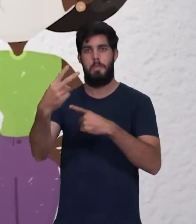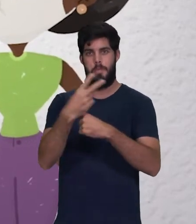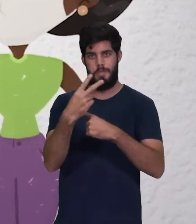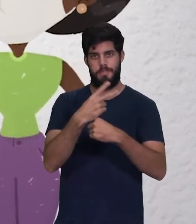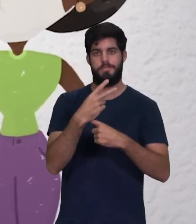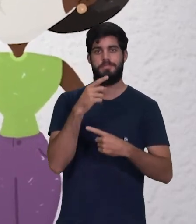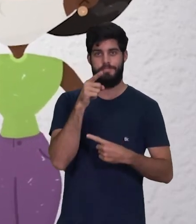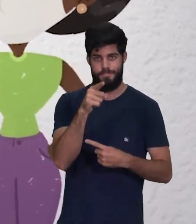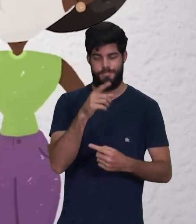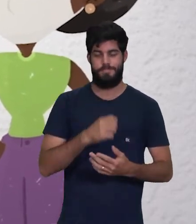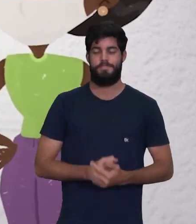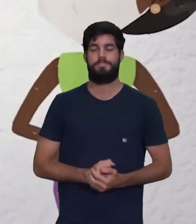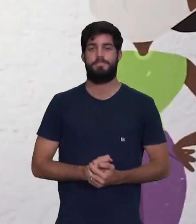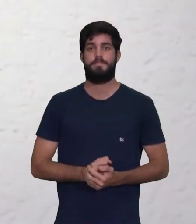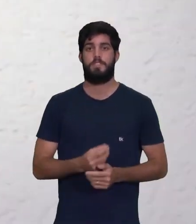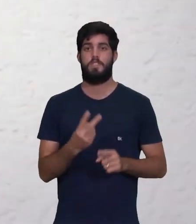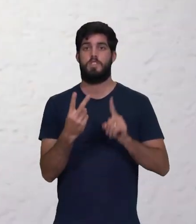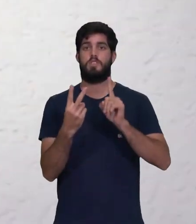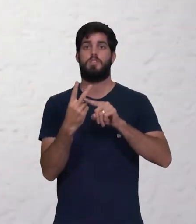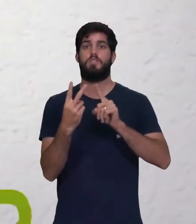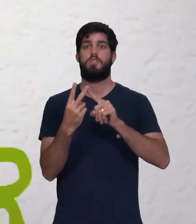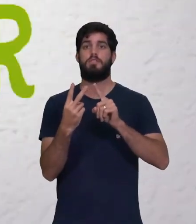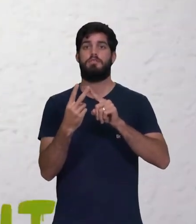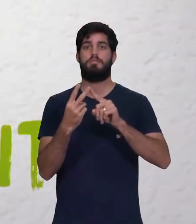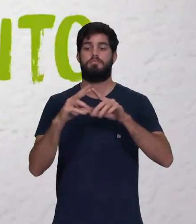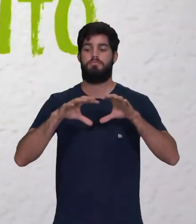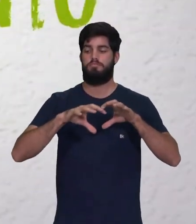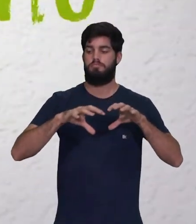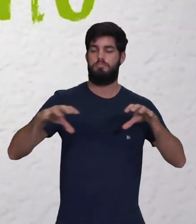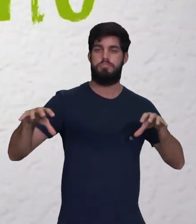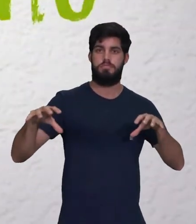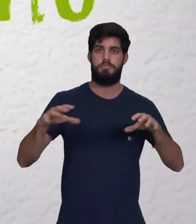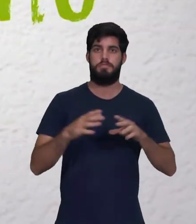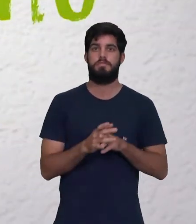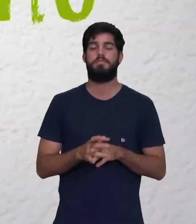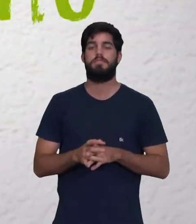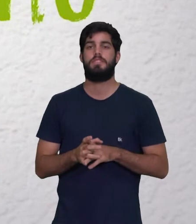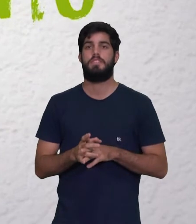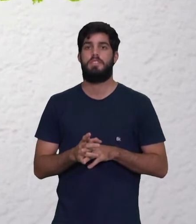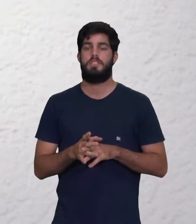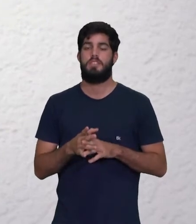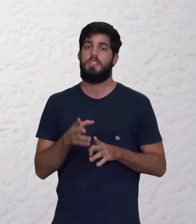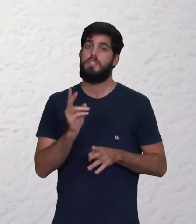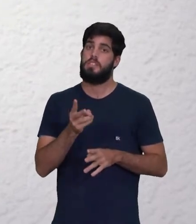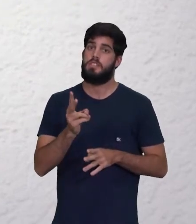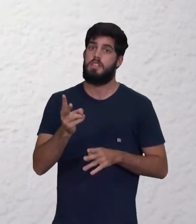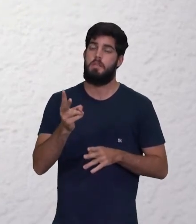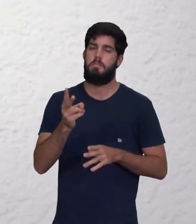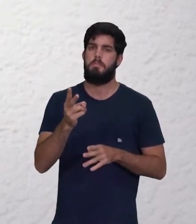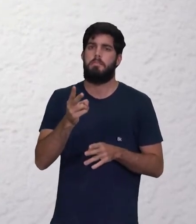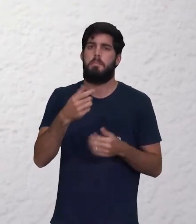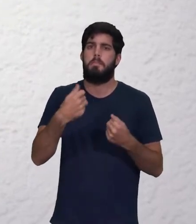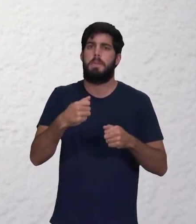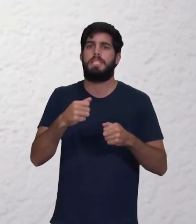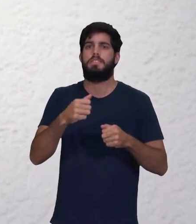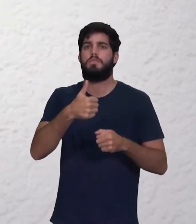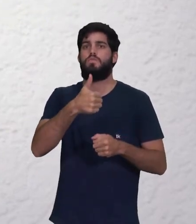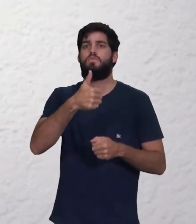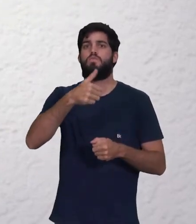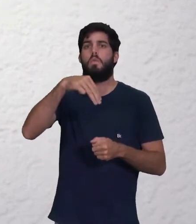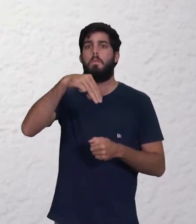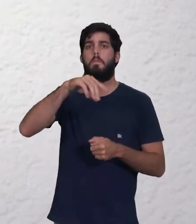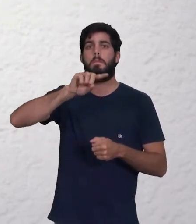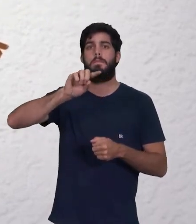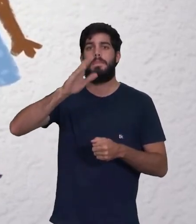outros protegem você. 2. Fazer distanciamento social É recomendável uma distância de